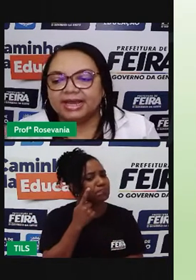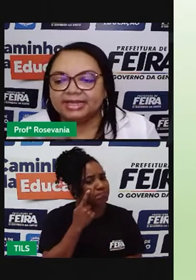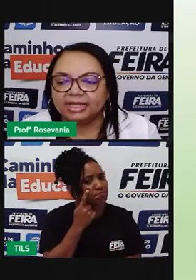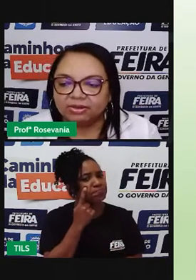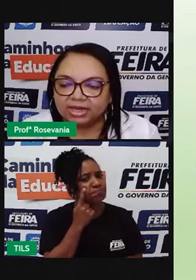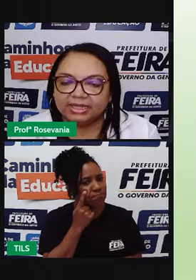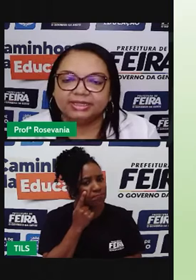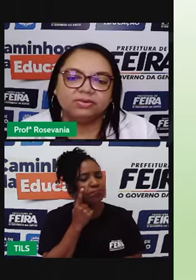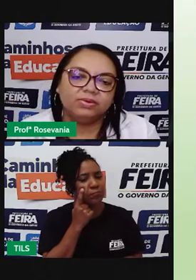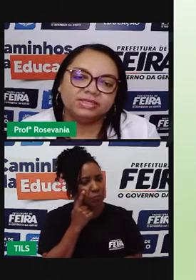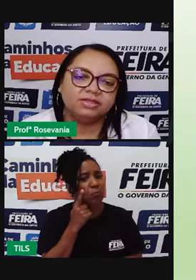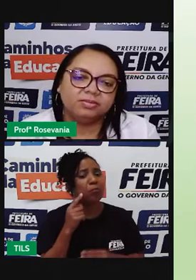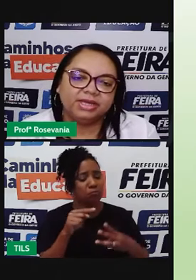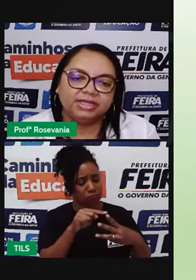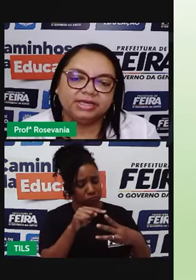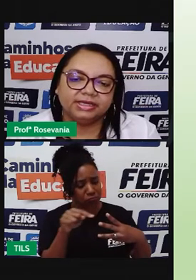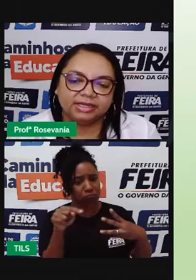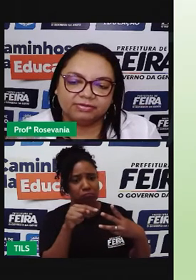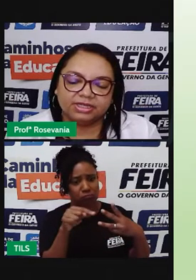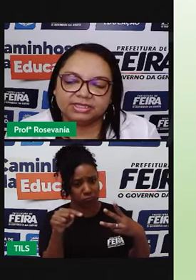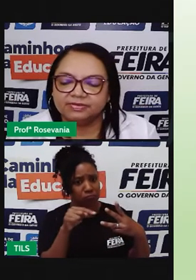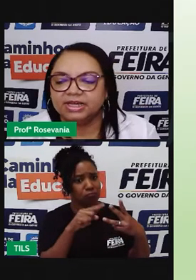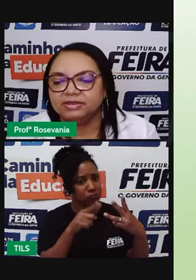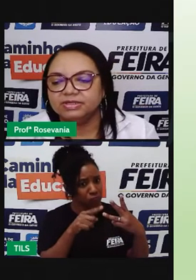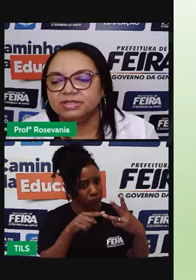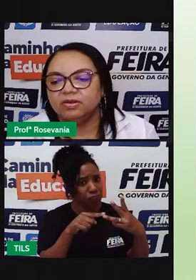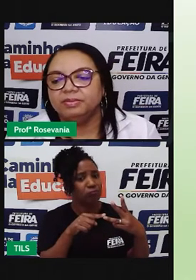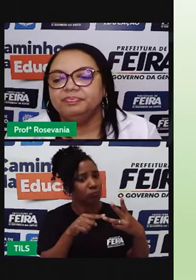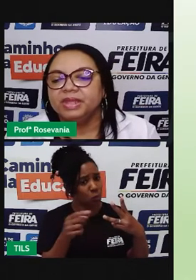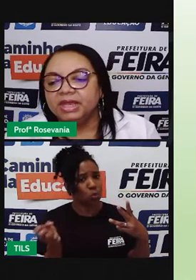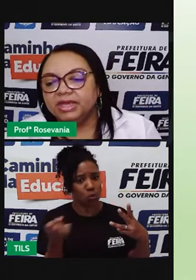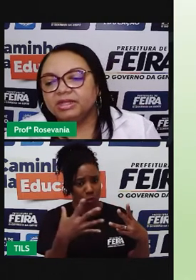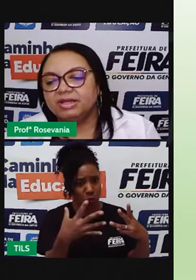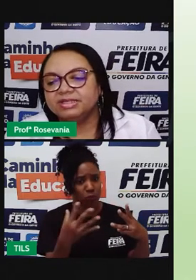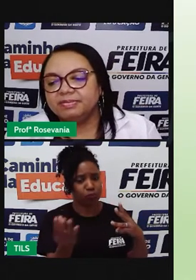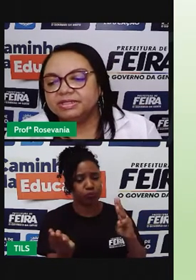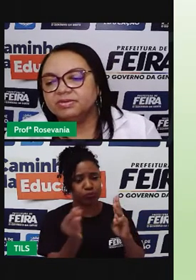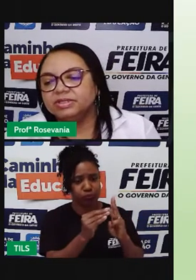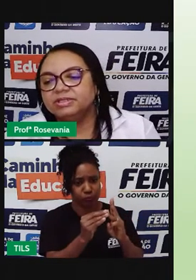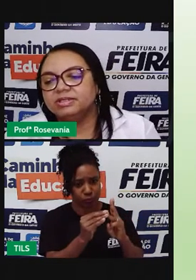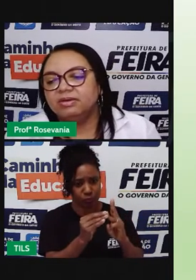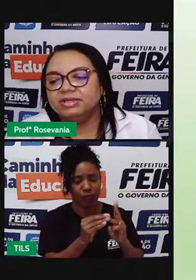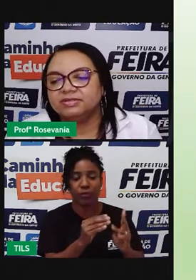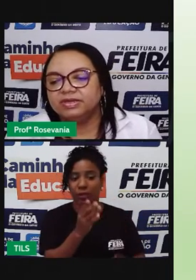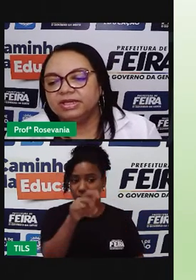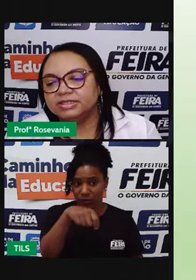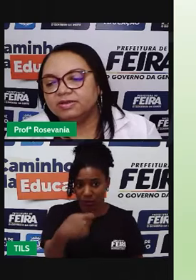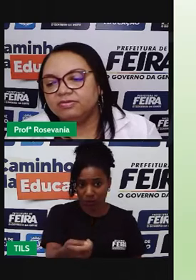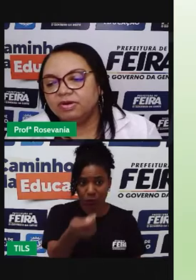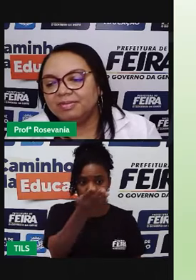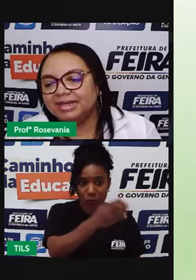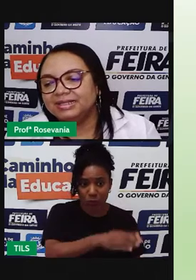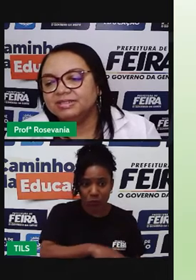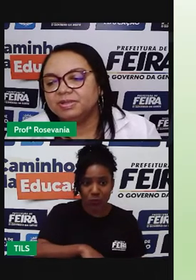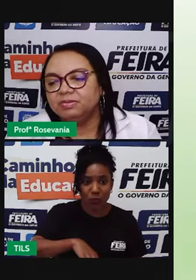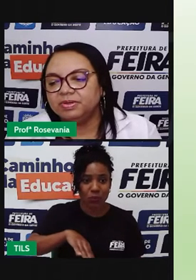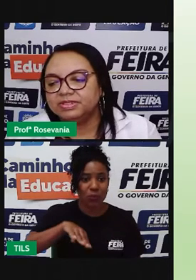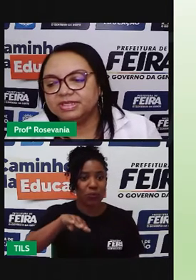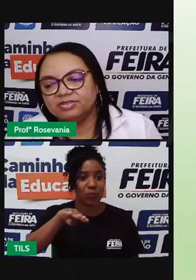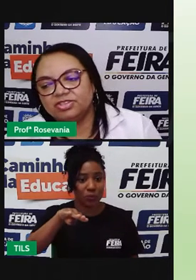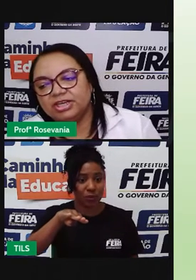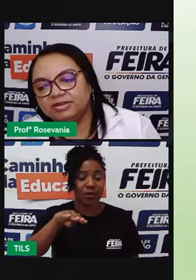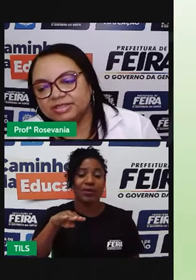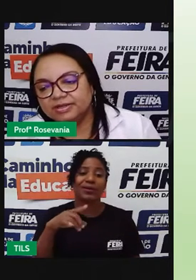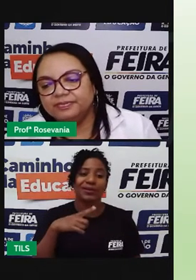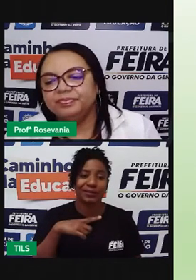ser catalogada com esse nome aí, né, ela foi classificada com esse nome. Então, as depressões são formadas pelo